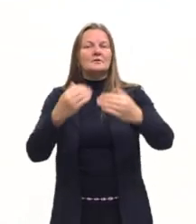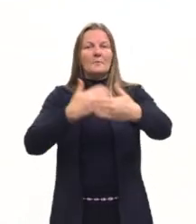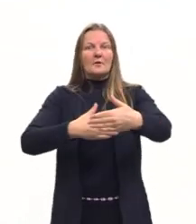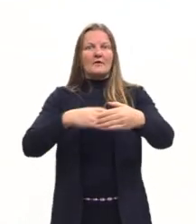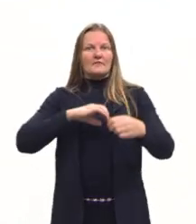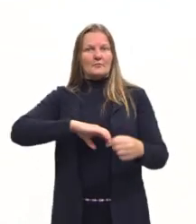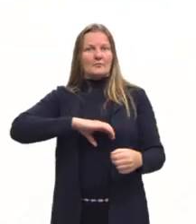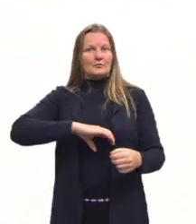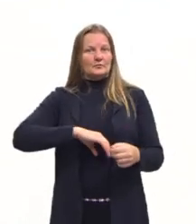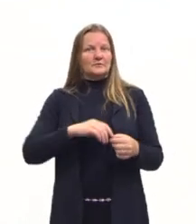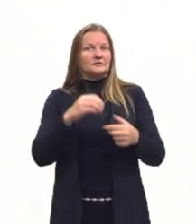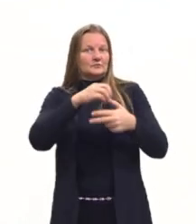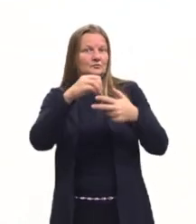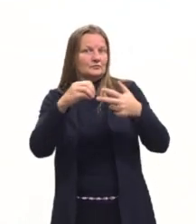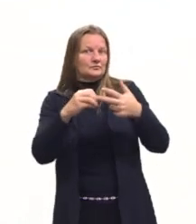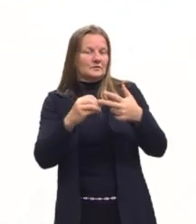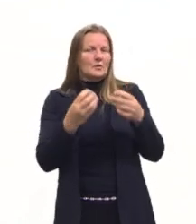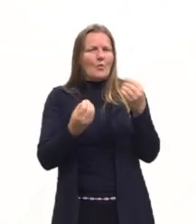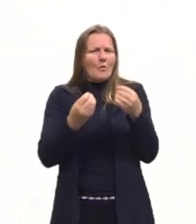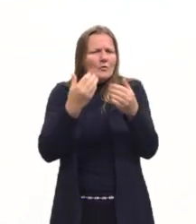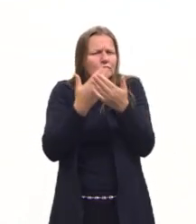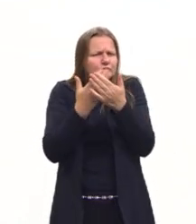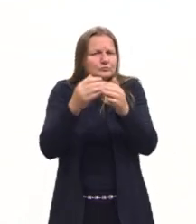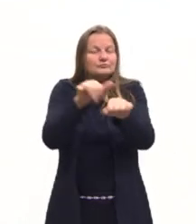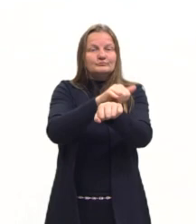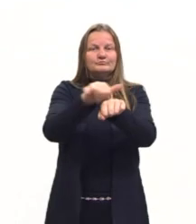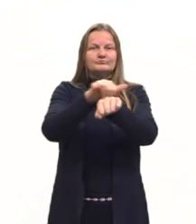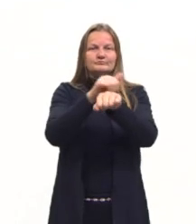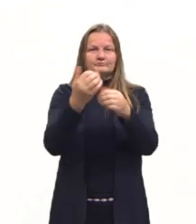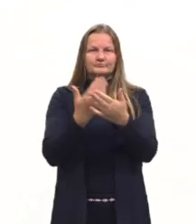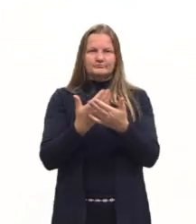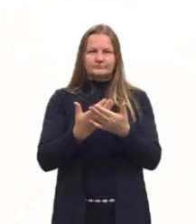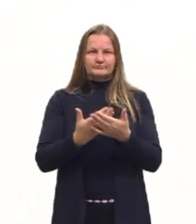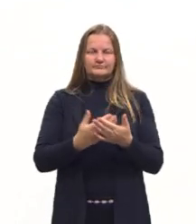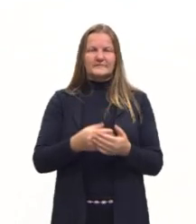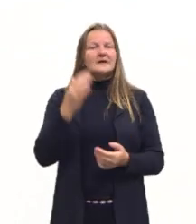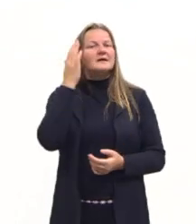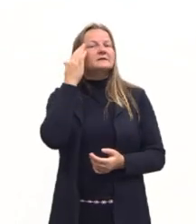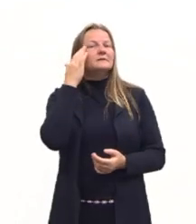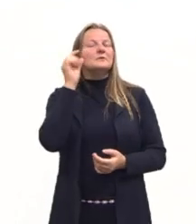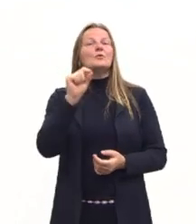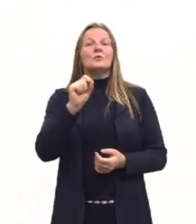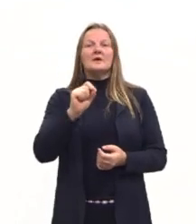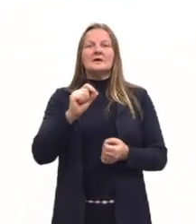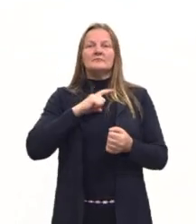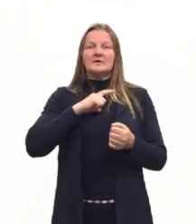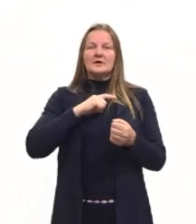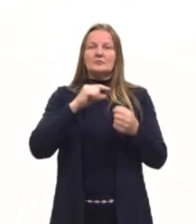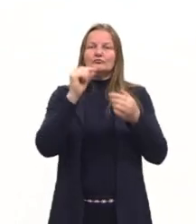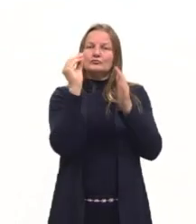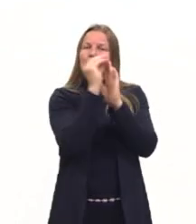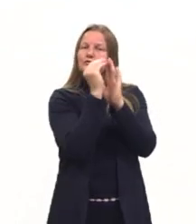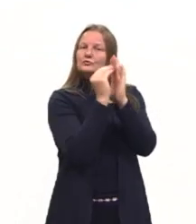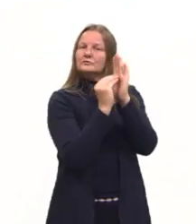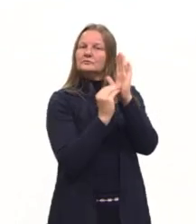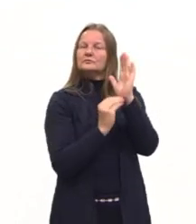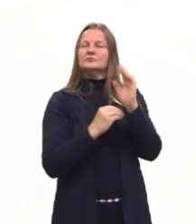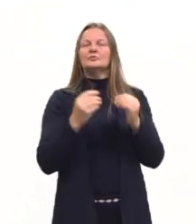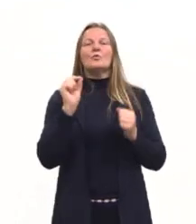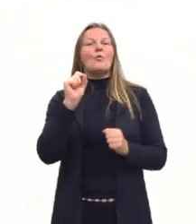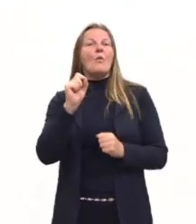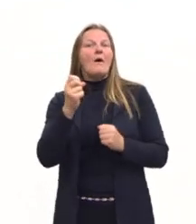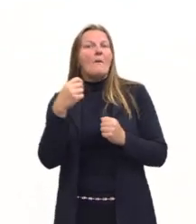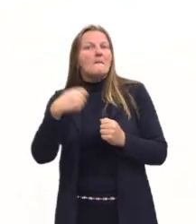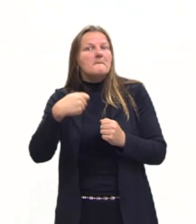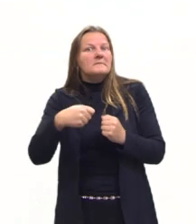de língua portuguesa e como eu devo estudar para a prova? Sabendo o que cai, sabendo quais são as habilidades